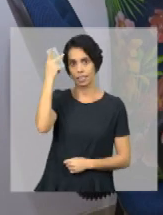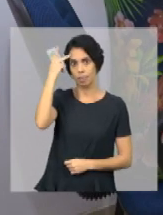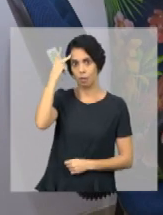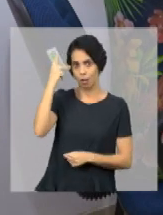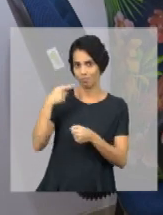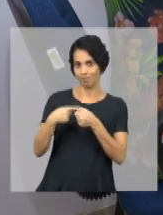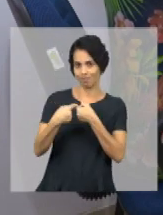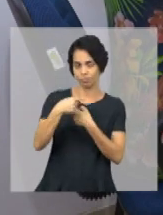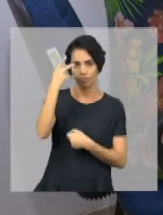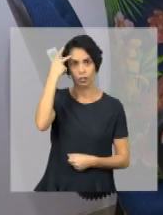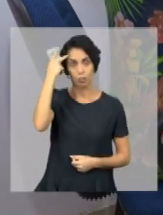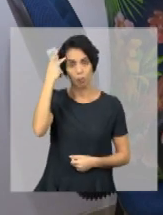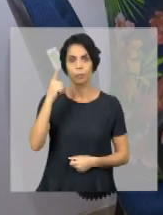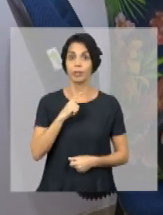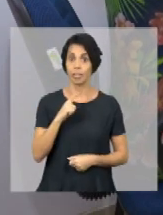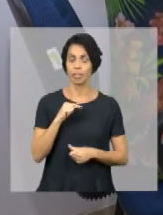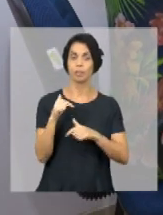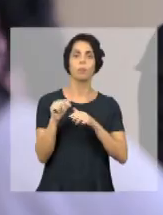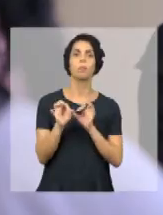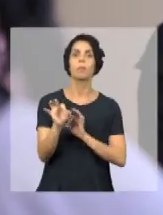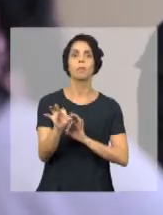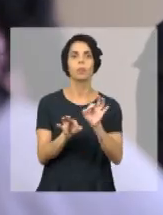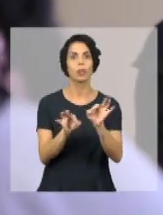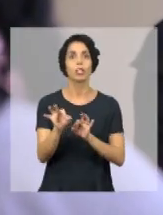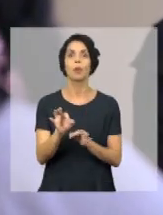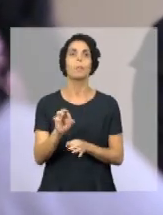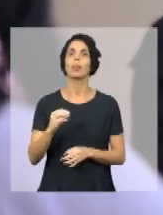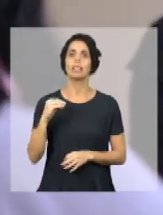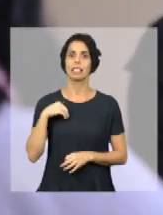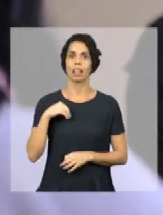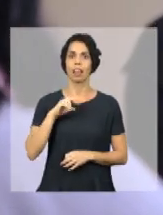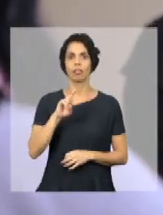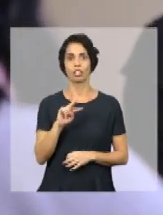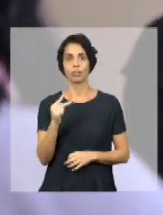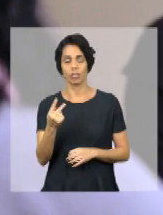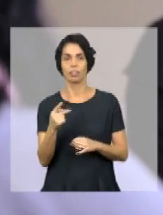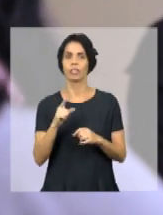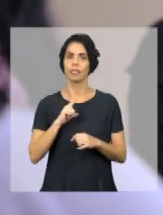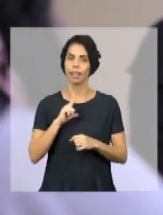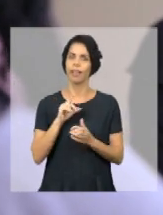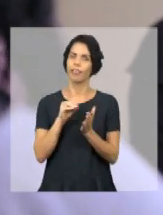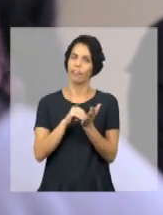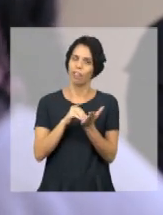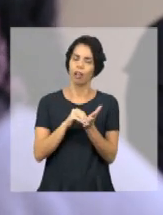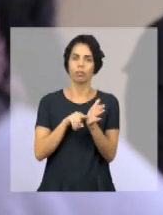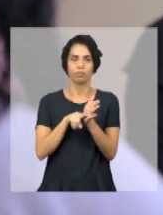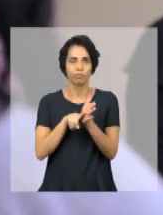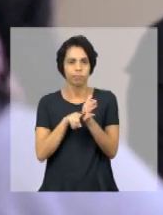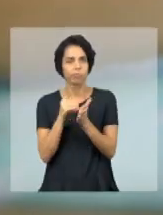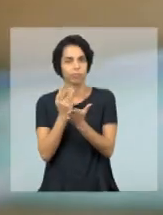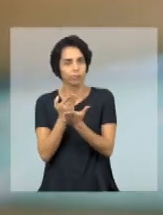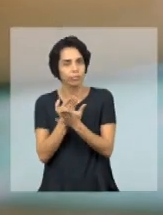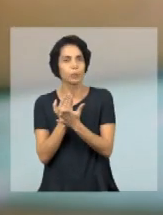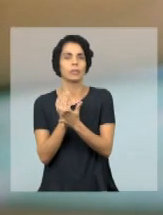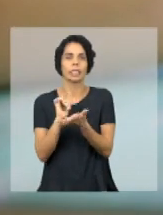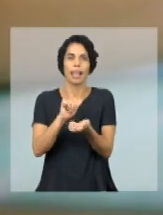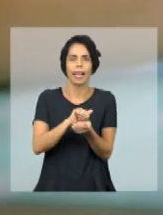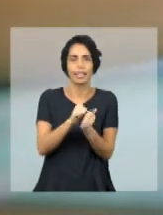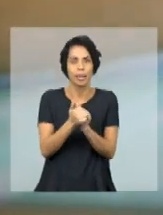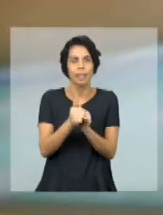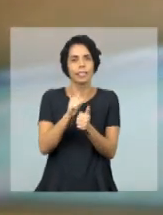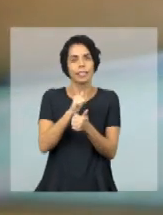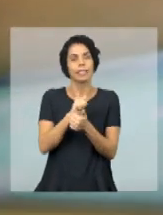Cadastramento. Então, eles... Porque eles têm os programas de transferência de renda, onde está ainda em fase de estudo, de adaptação,